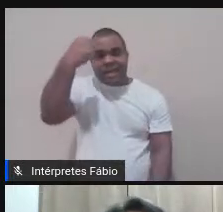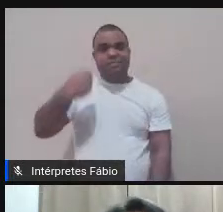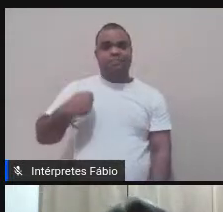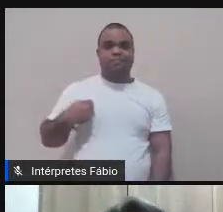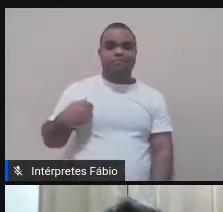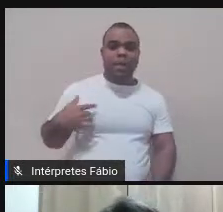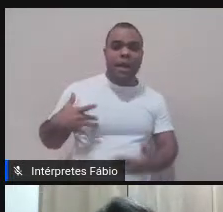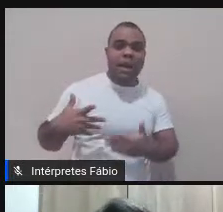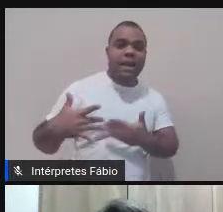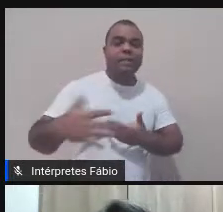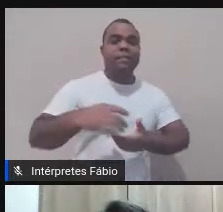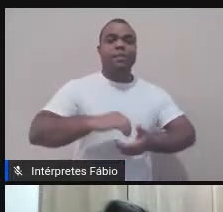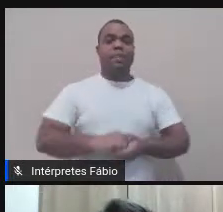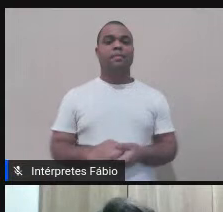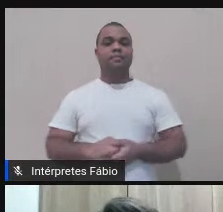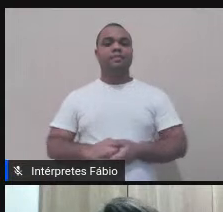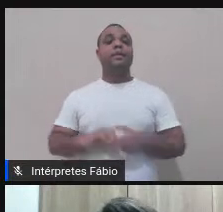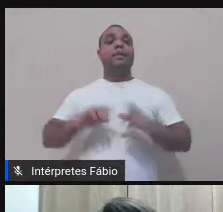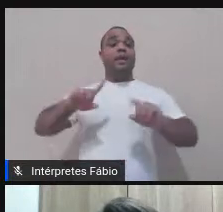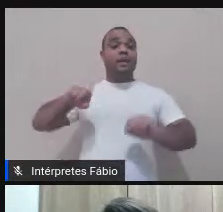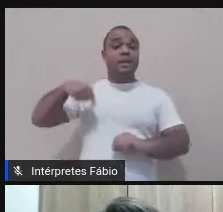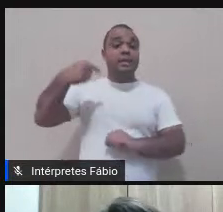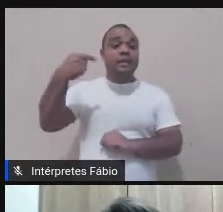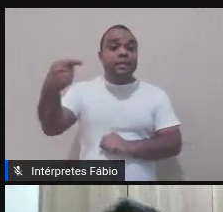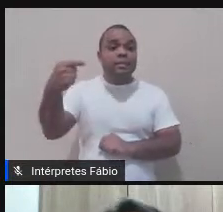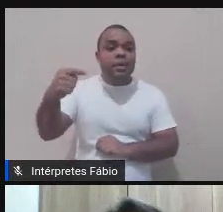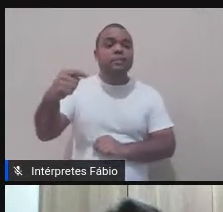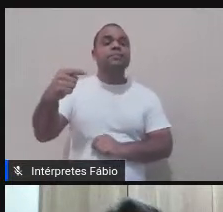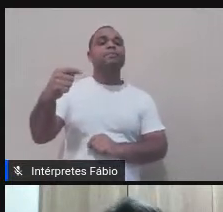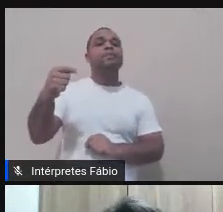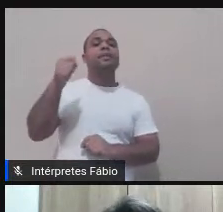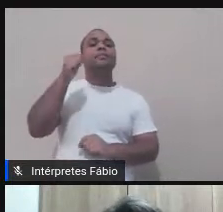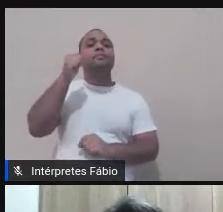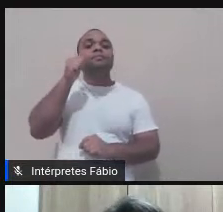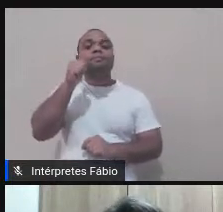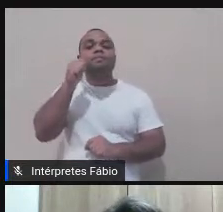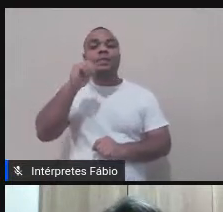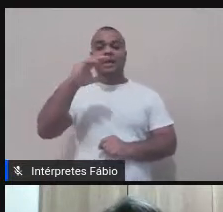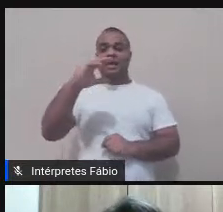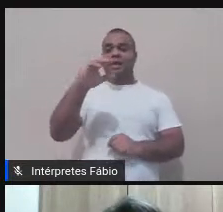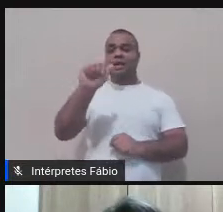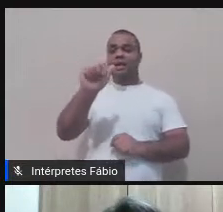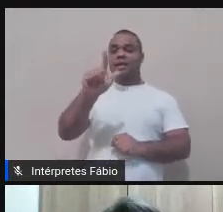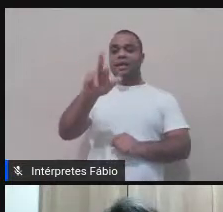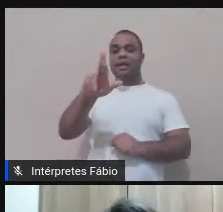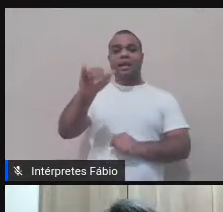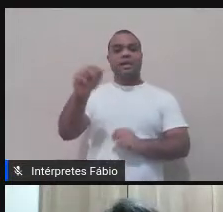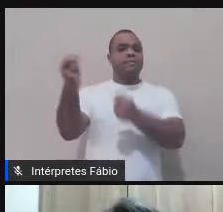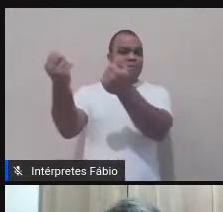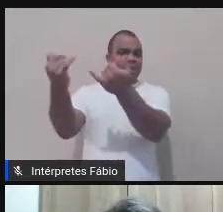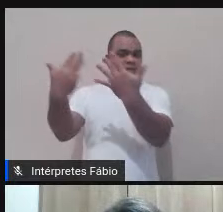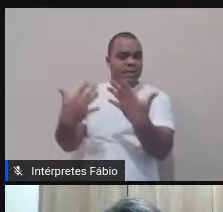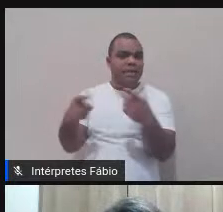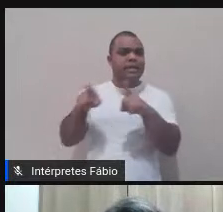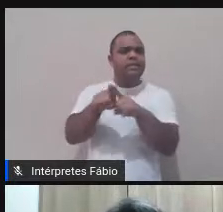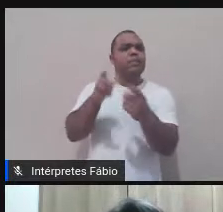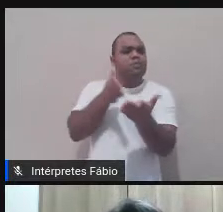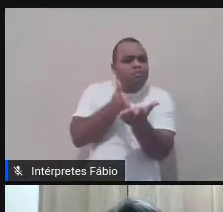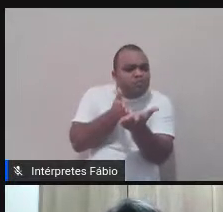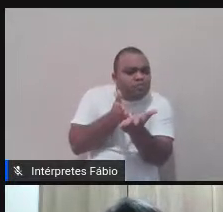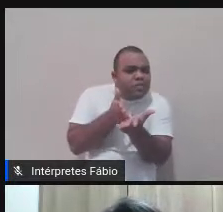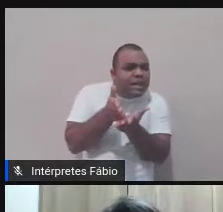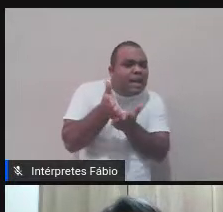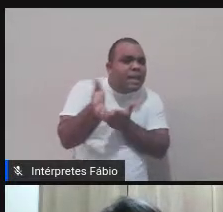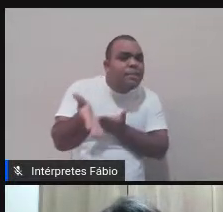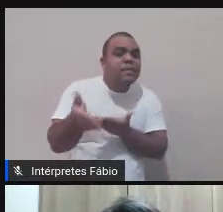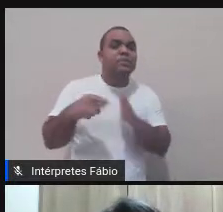e vamos abrir as perguntas aí, né, como a Thalita falou, pro pessoal que participar no chat, tá? Então, vamos começar aqui,